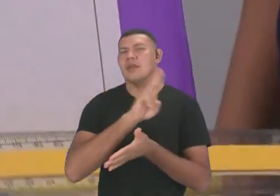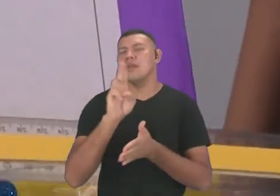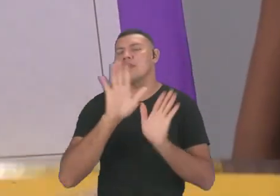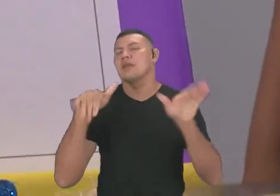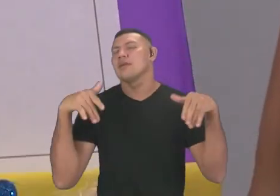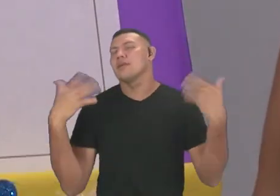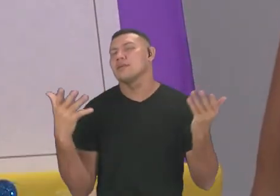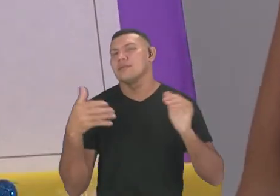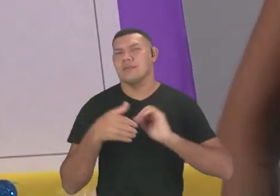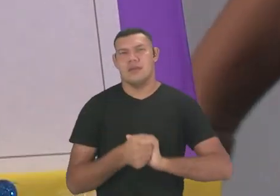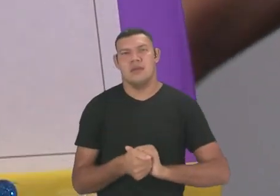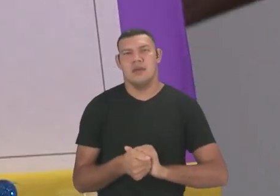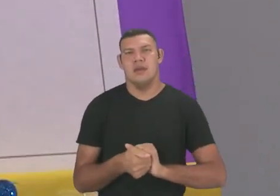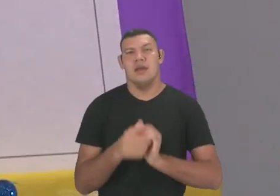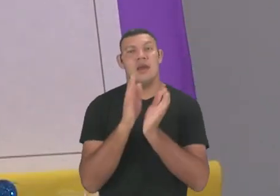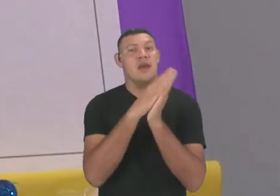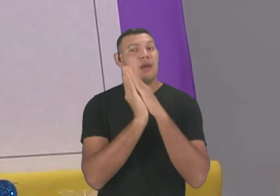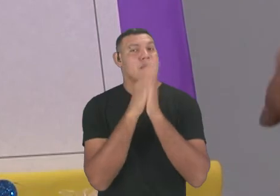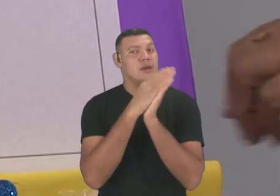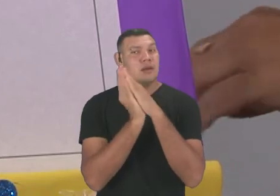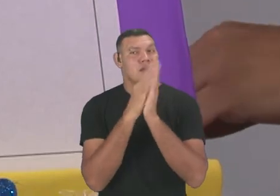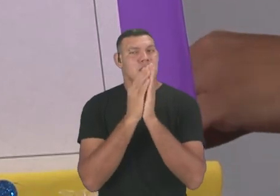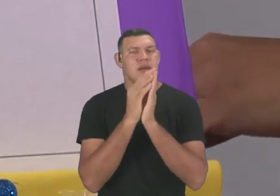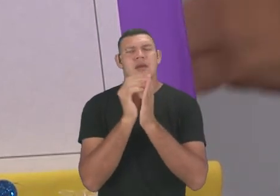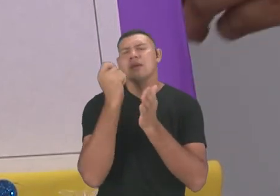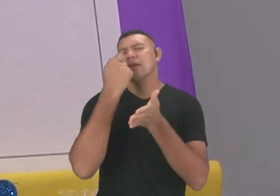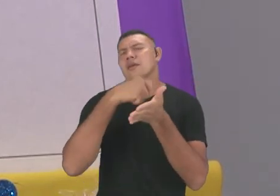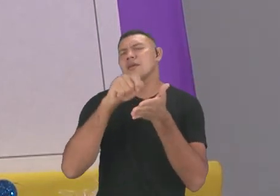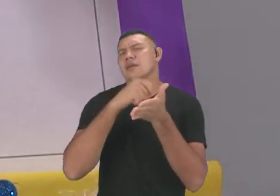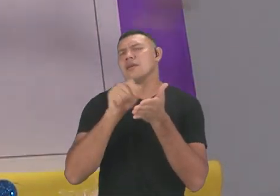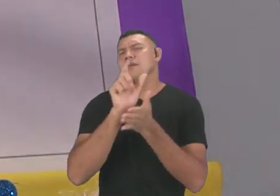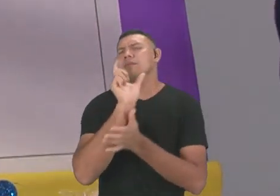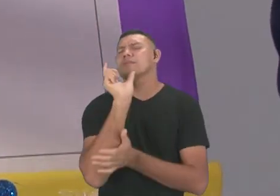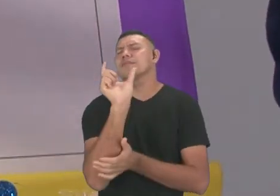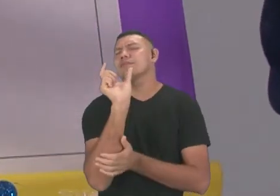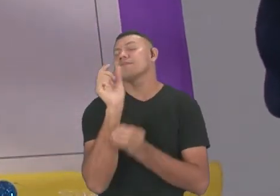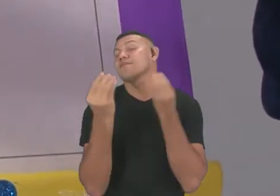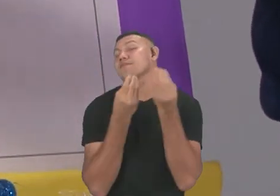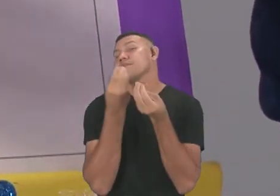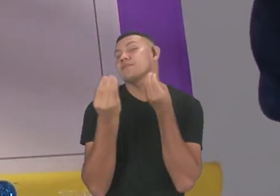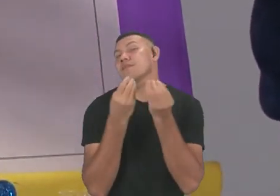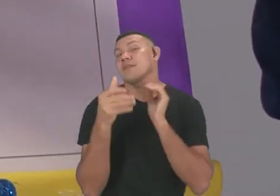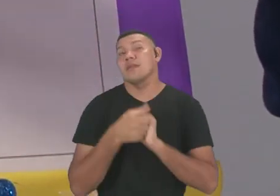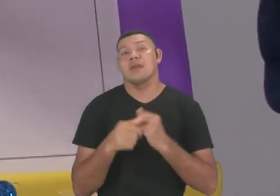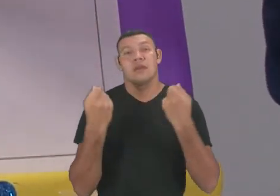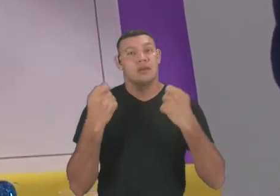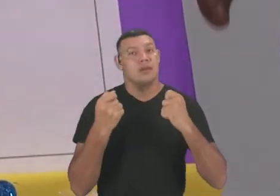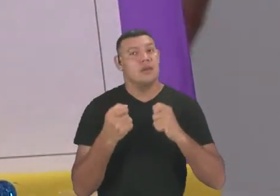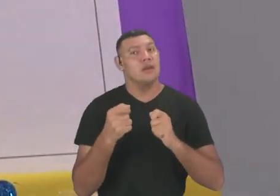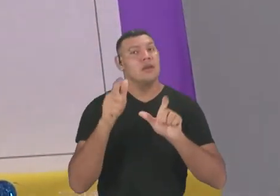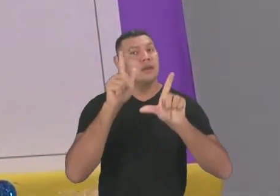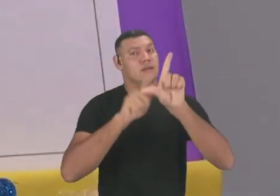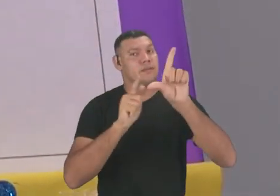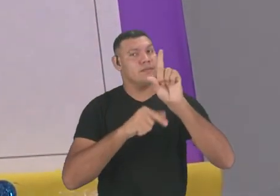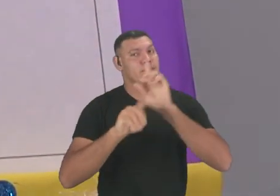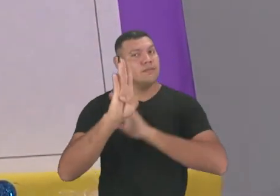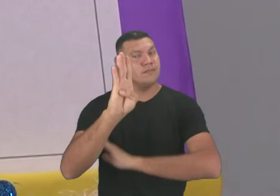primeiro é o quê? Boneca. Como é que escrevemos a palavra boneca? Precisamos da letra B,